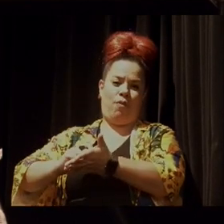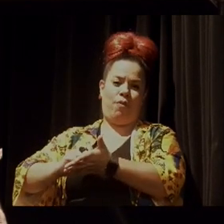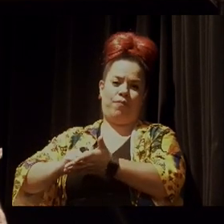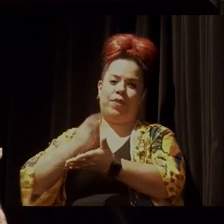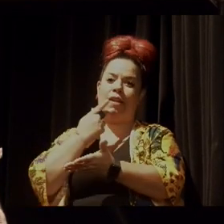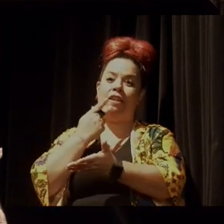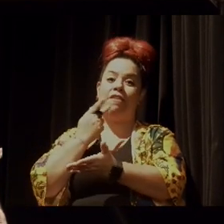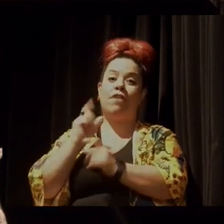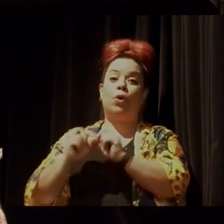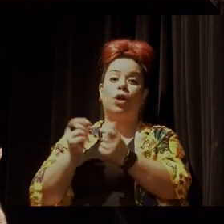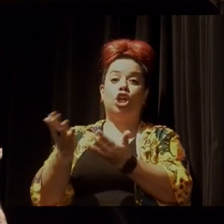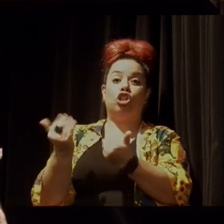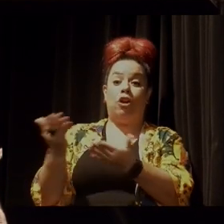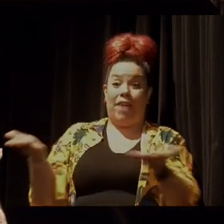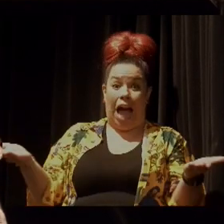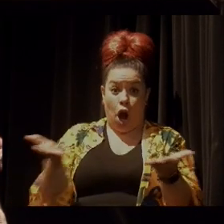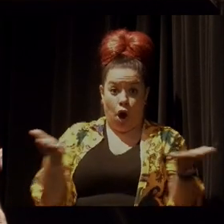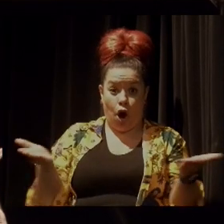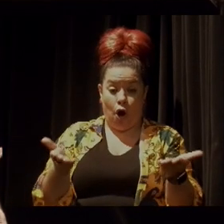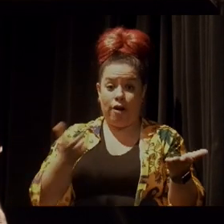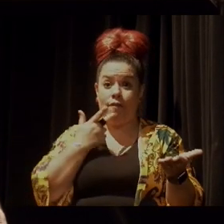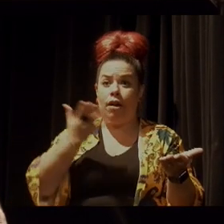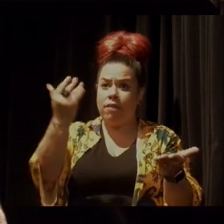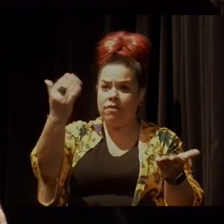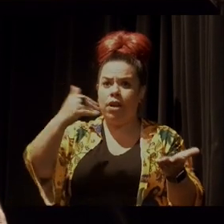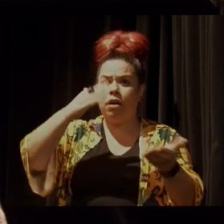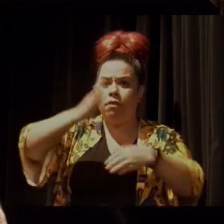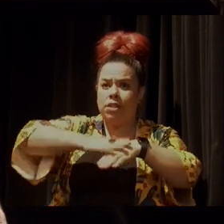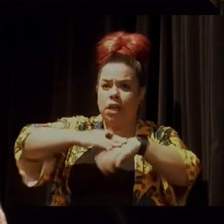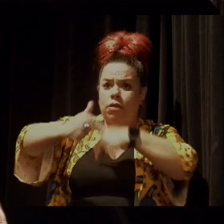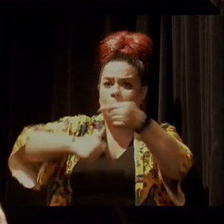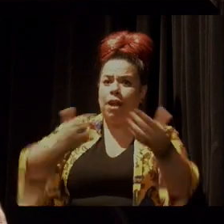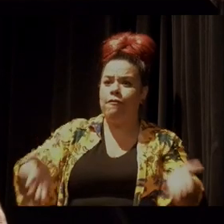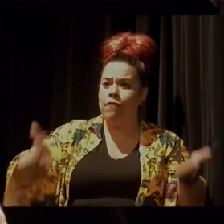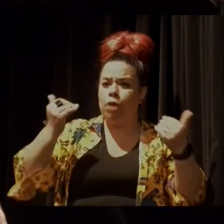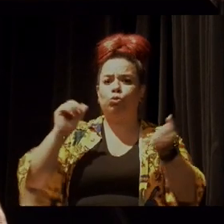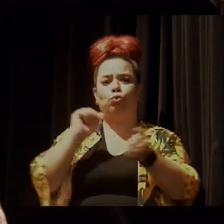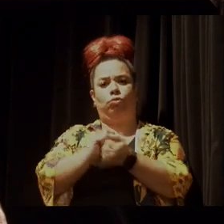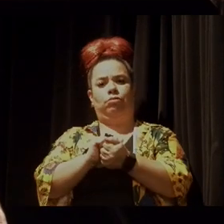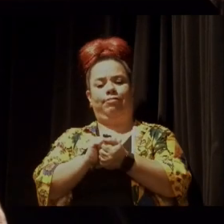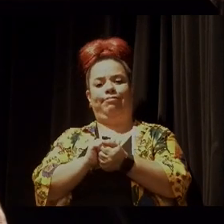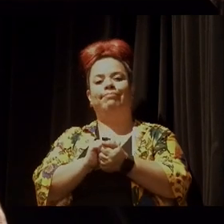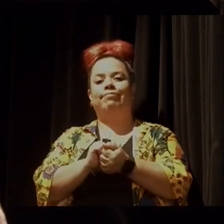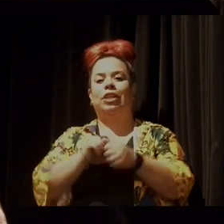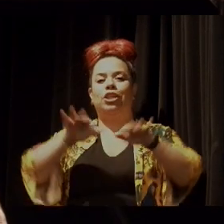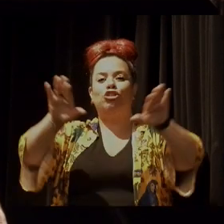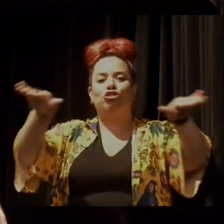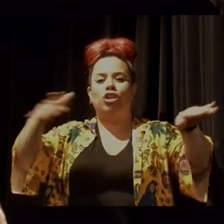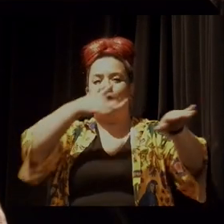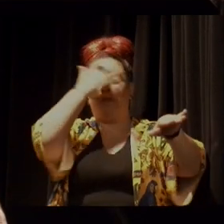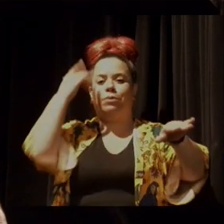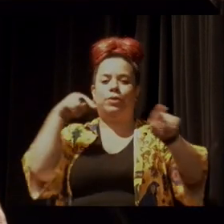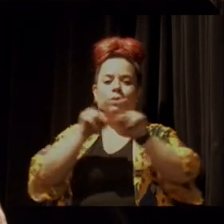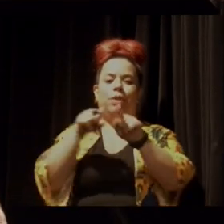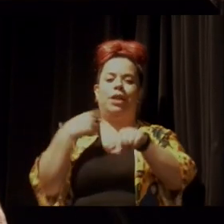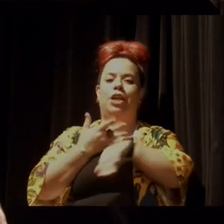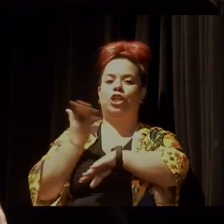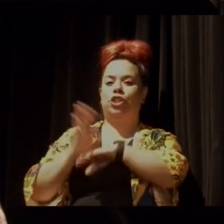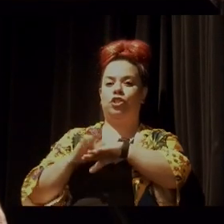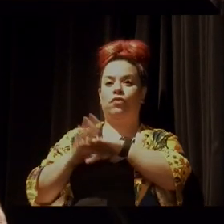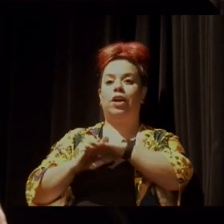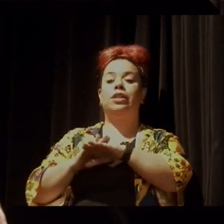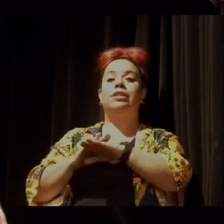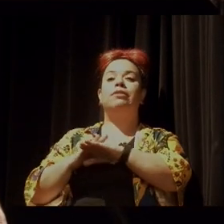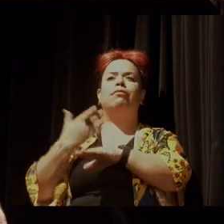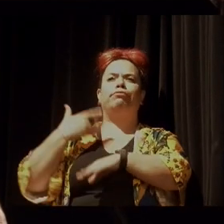chama os jovens dessa geração agora para a ação. Então, gente também realiza, desde o dia 6 de setembro de